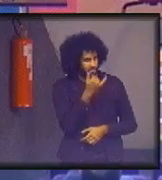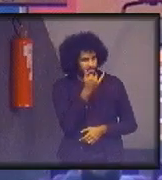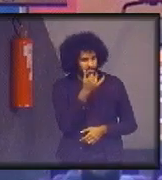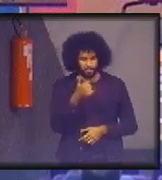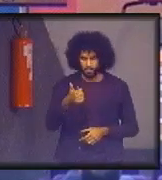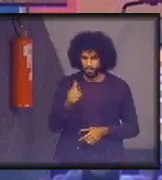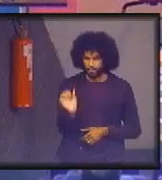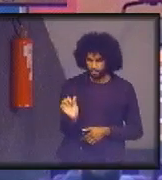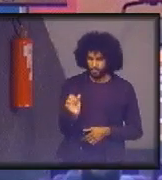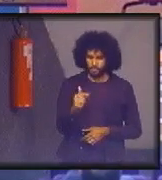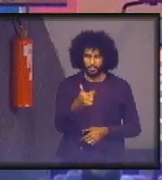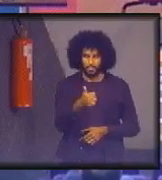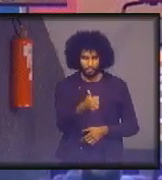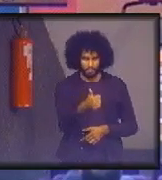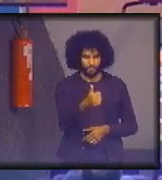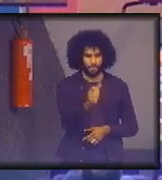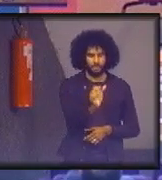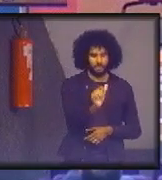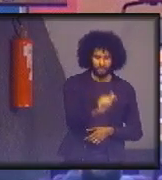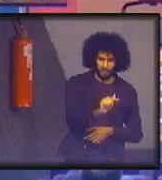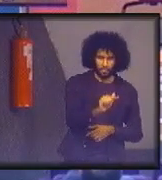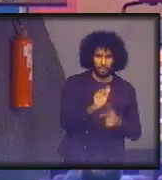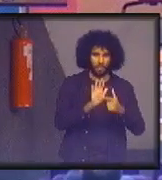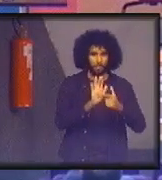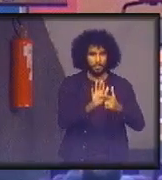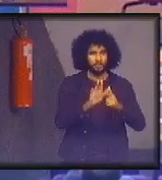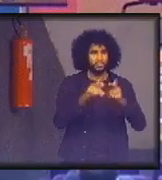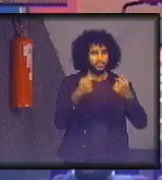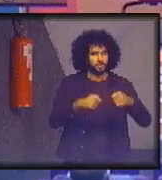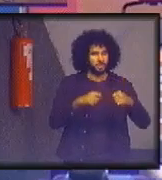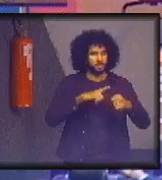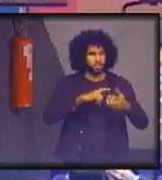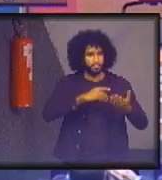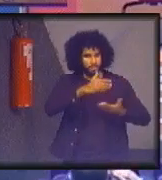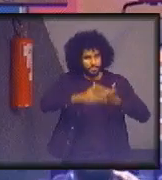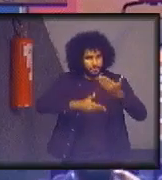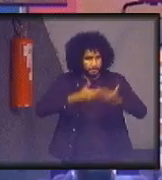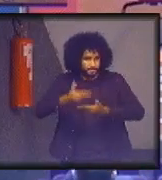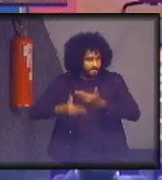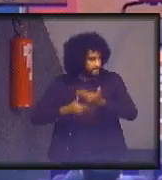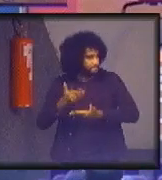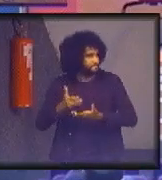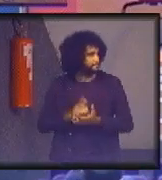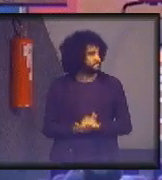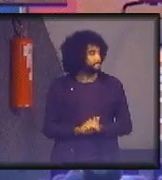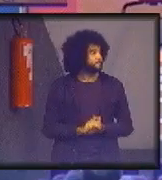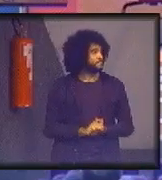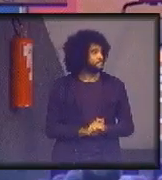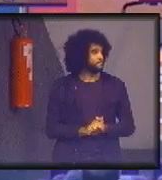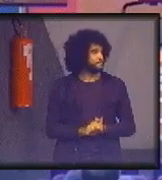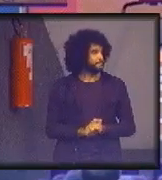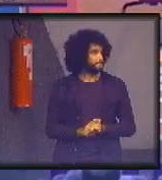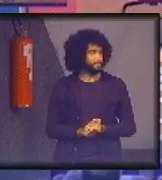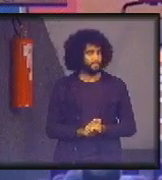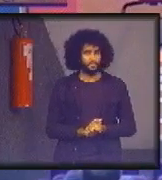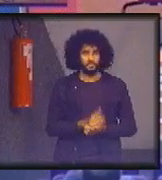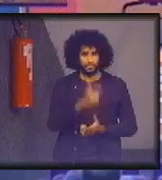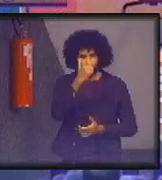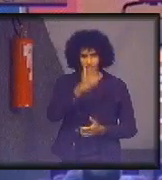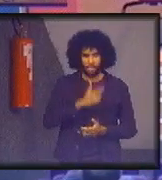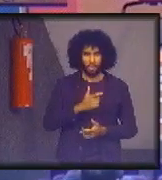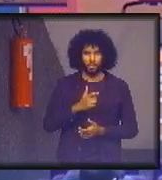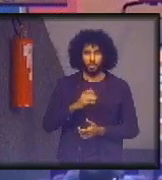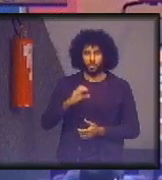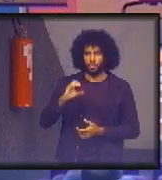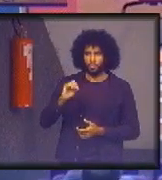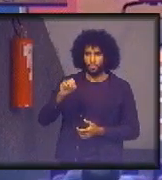eles demonstram a necessidade de articulação. Quando eu fui constituinte, a gente